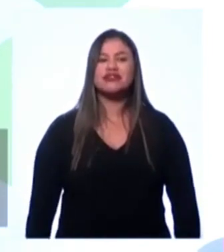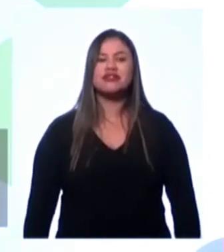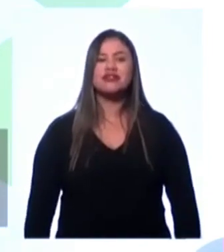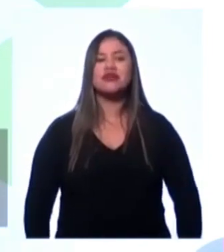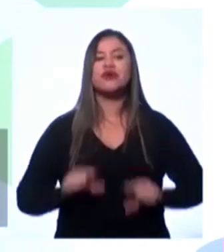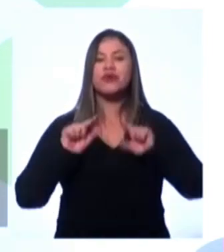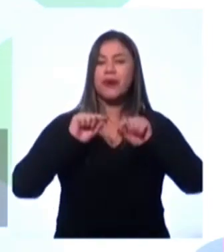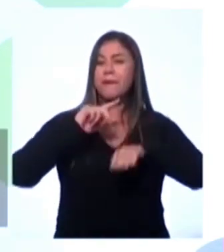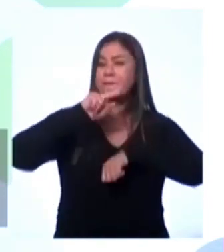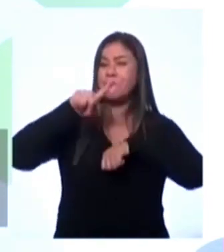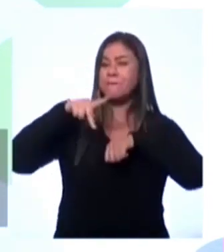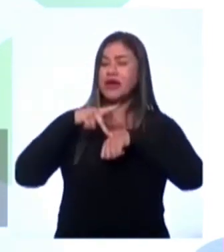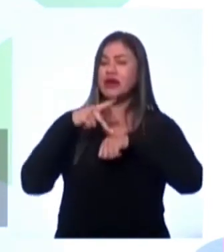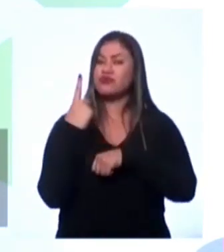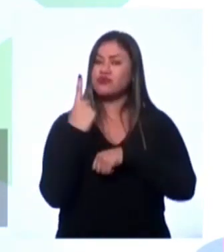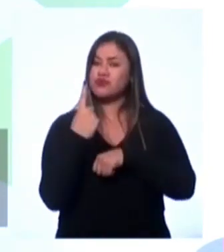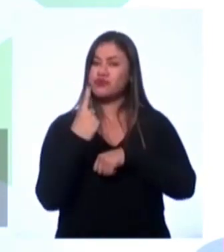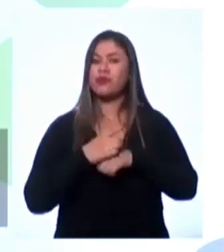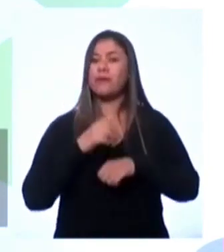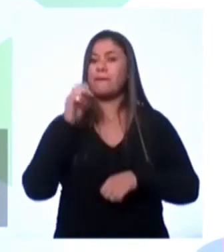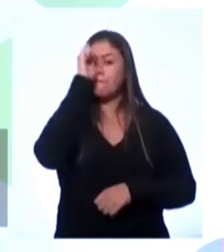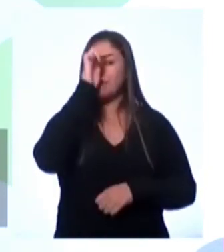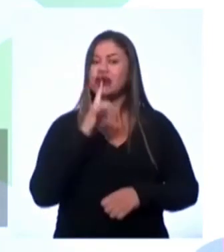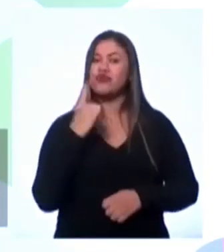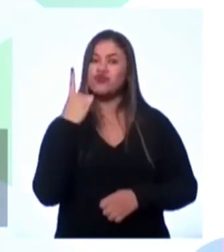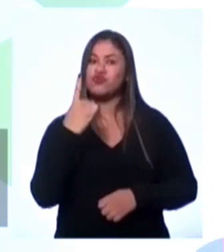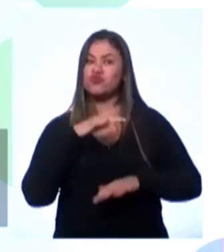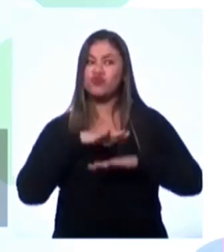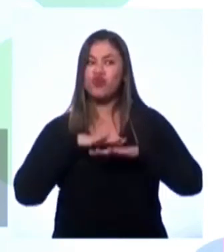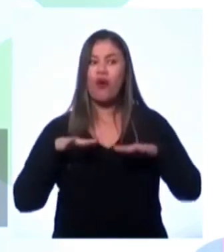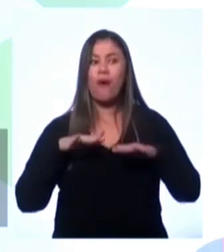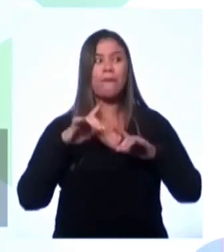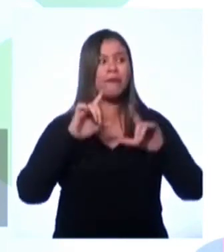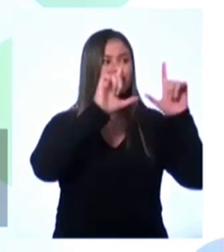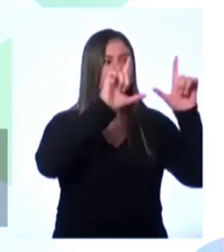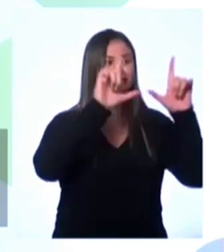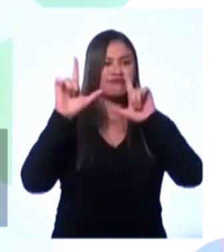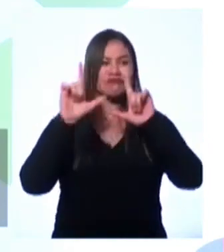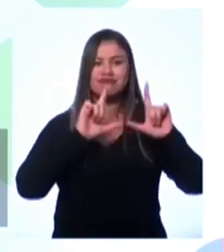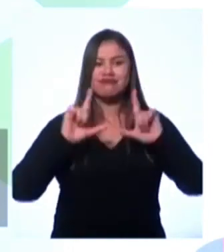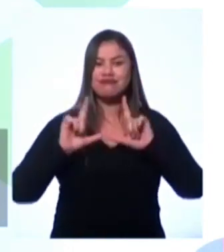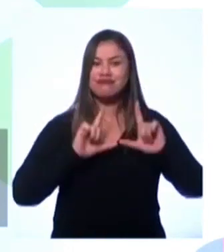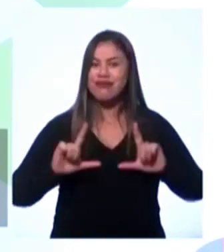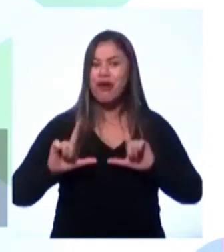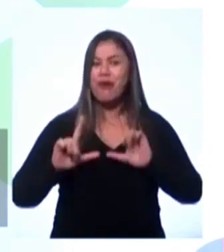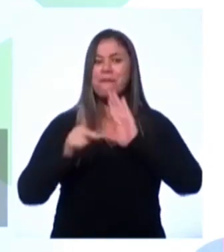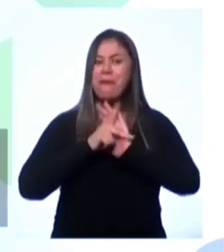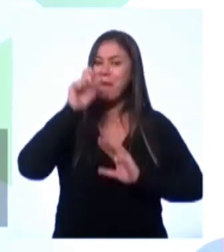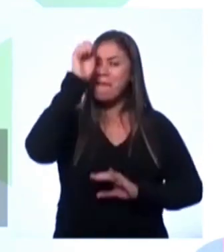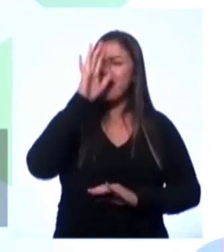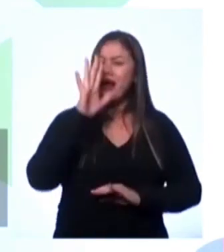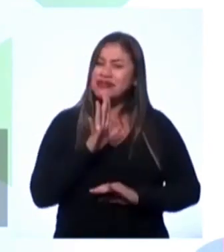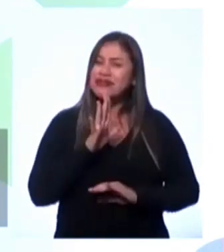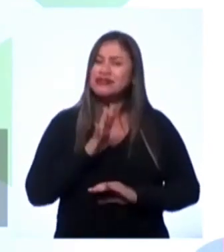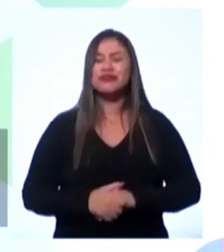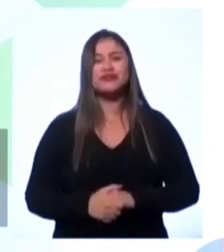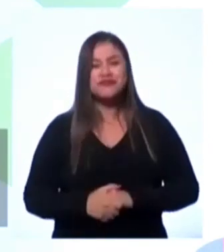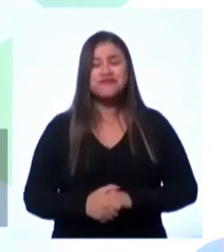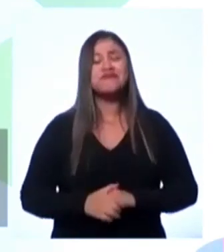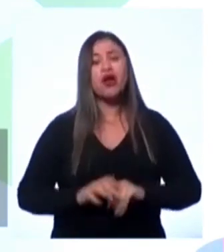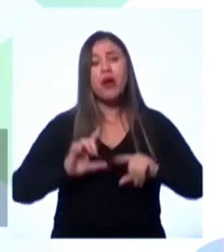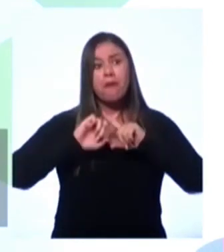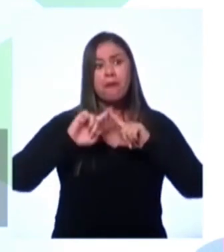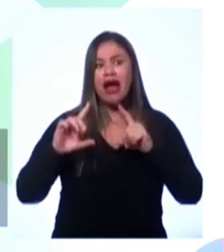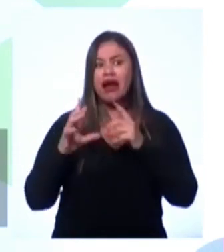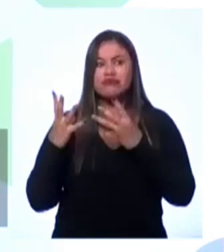país. É um único Brasil. Porque todas essas fotos são do Brasil. E isso mostra que realmente é